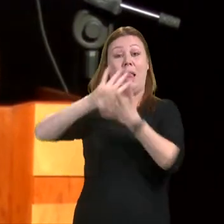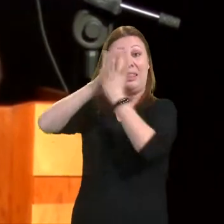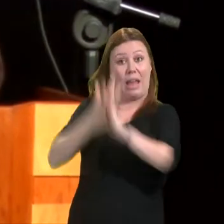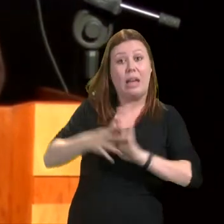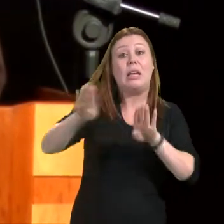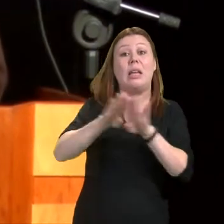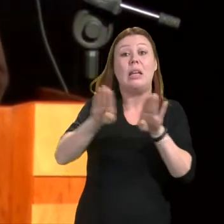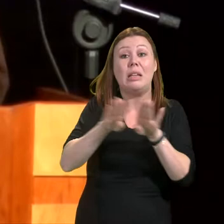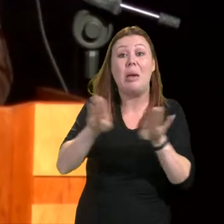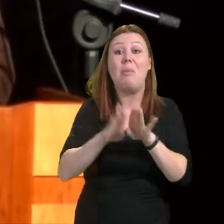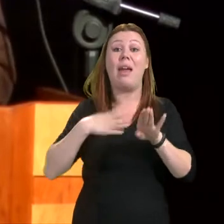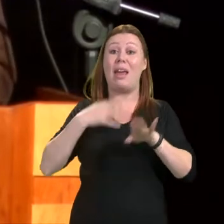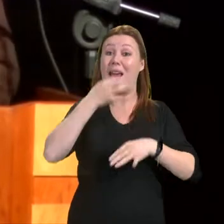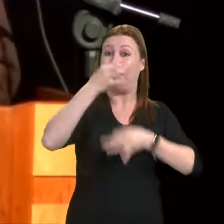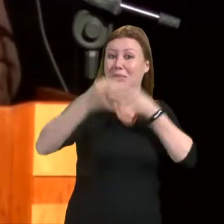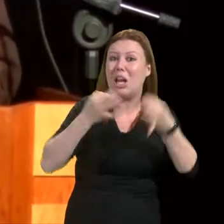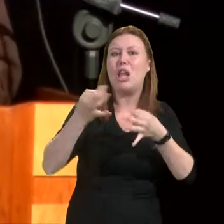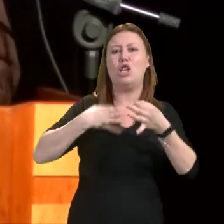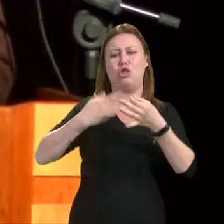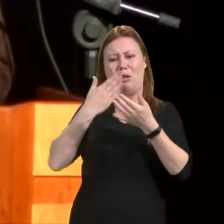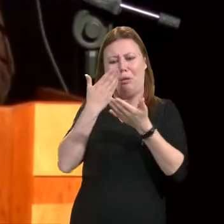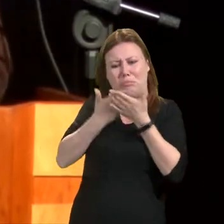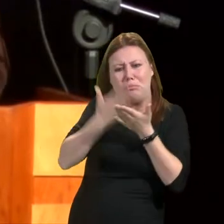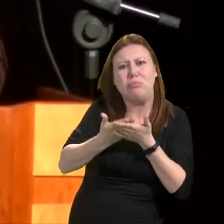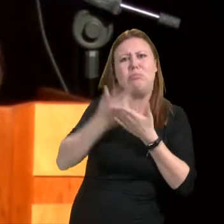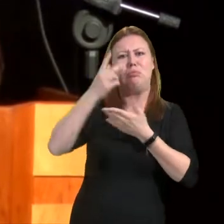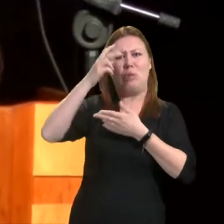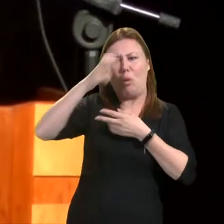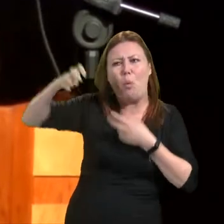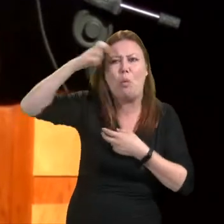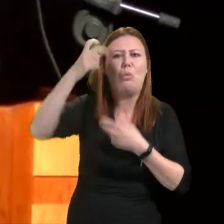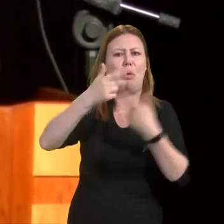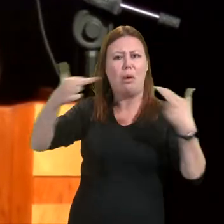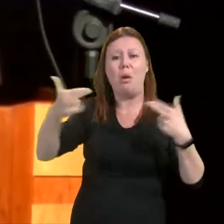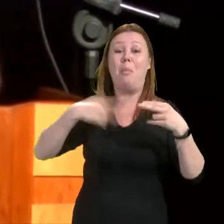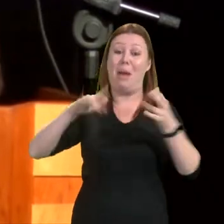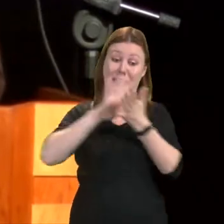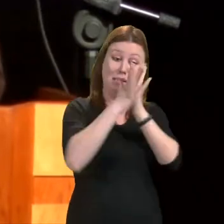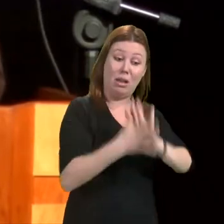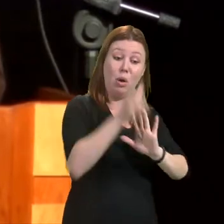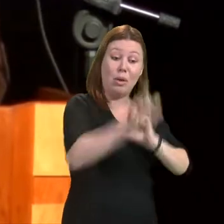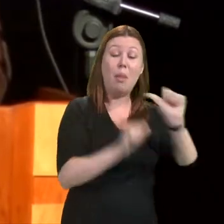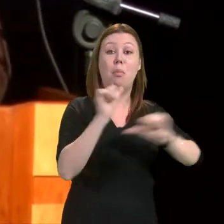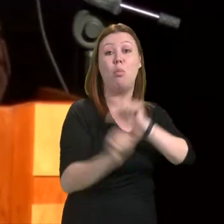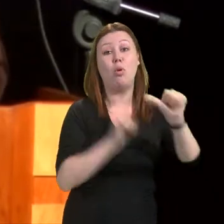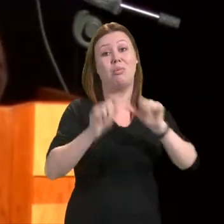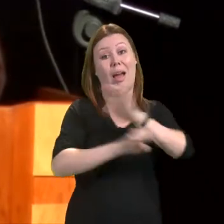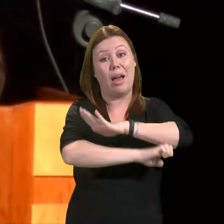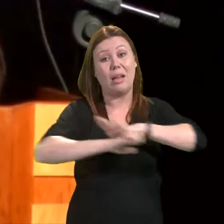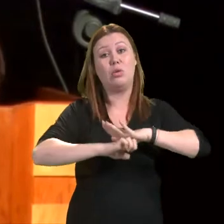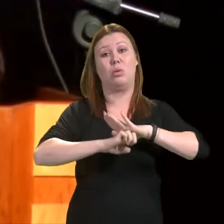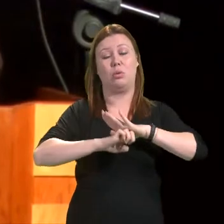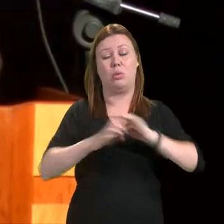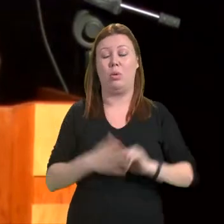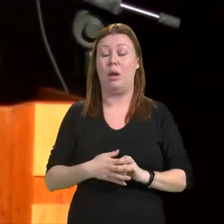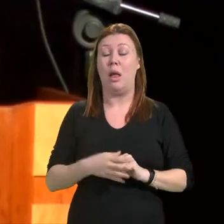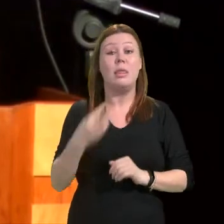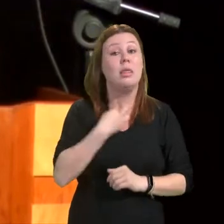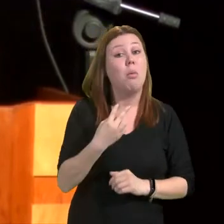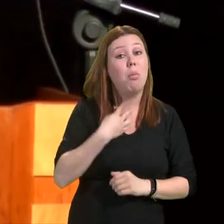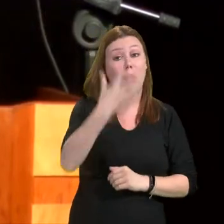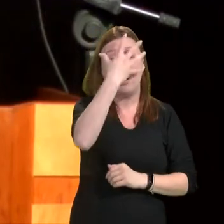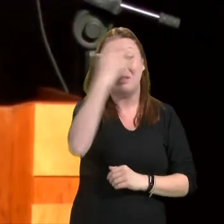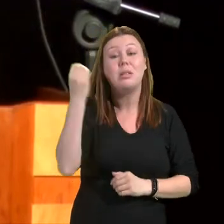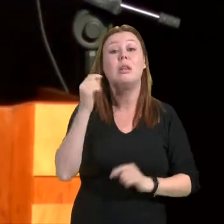dólares investidos na educação, como todos sabemos, é um ataque à mudança das estruturas. E, só para a gente não esquecer disso,